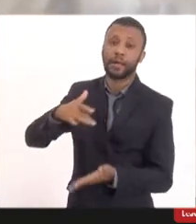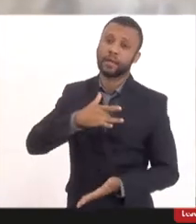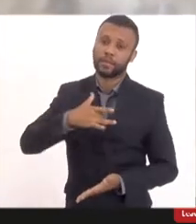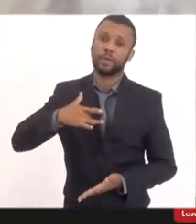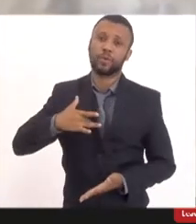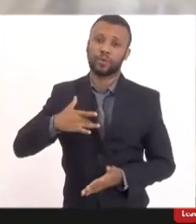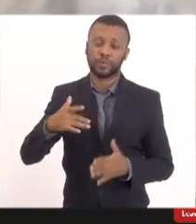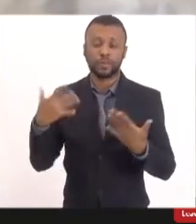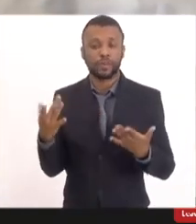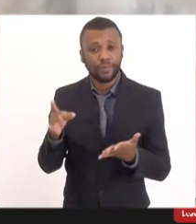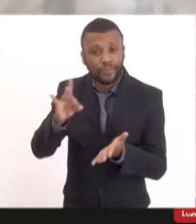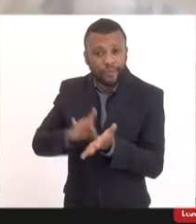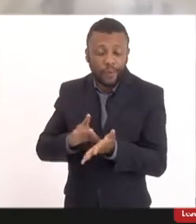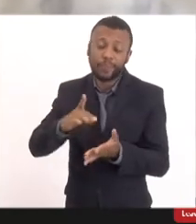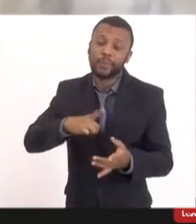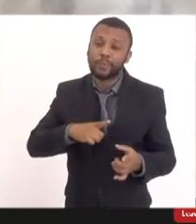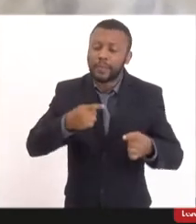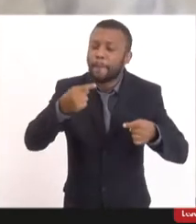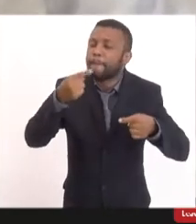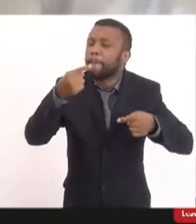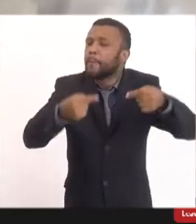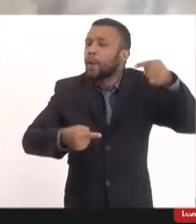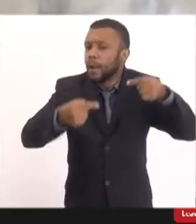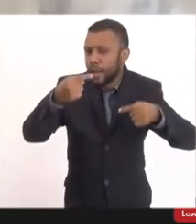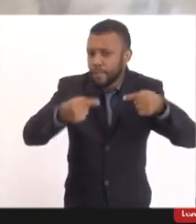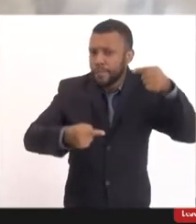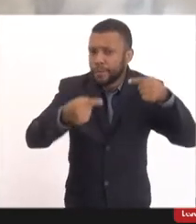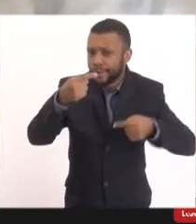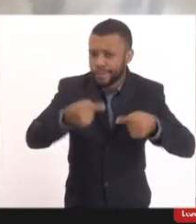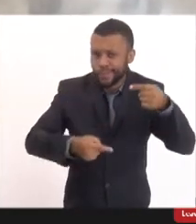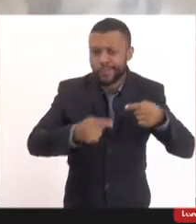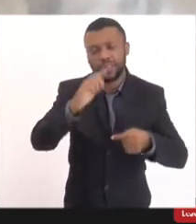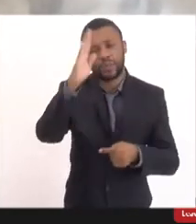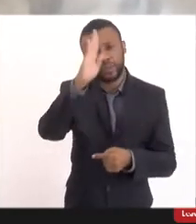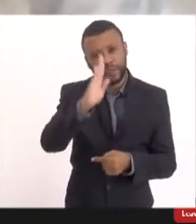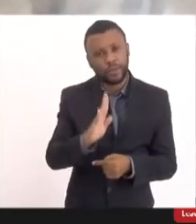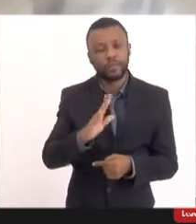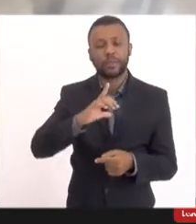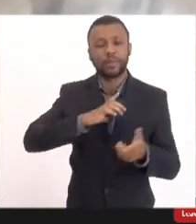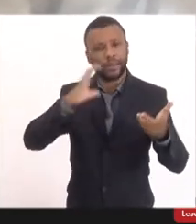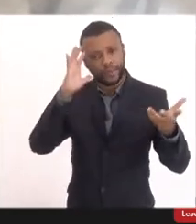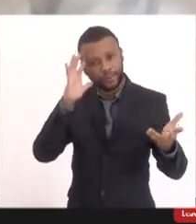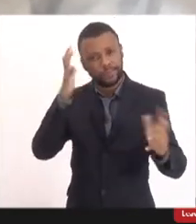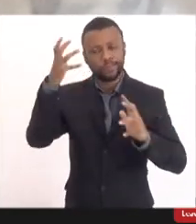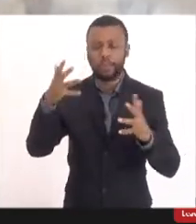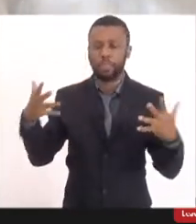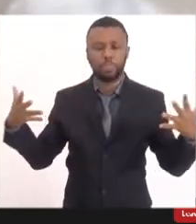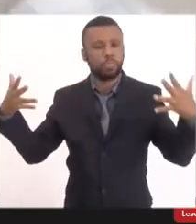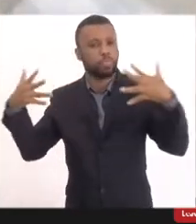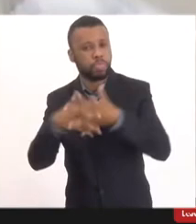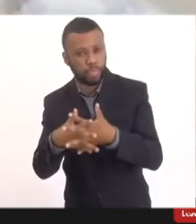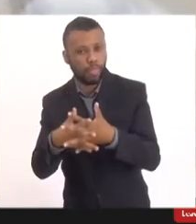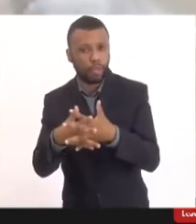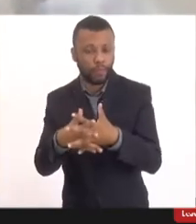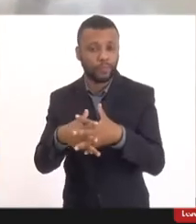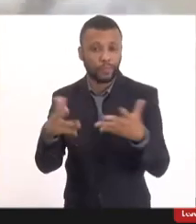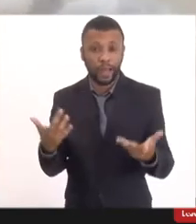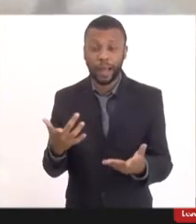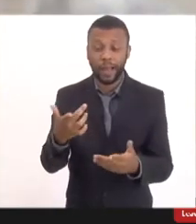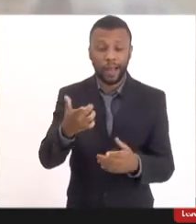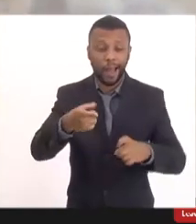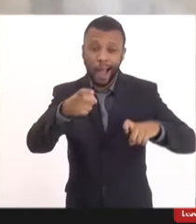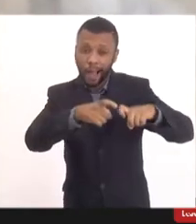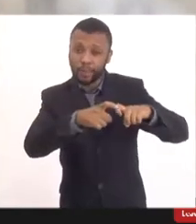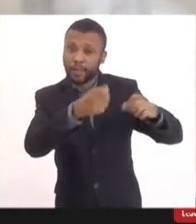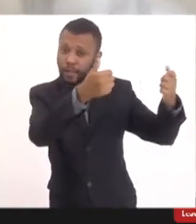fato, gerou muita polêmica no Brasil, culminando nessa confusão, porque acho que a doutora usou a